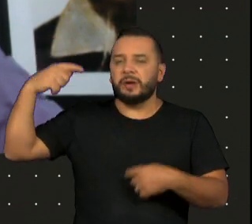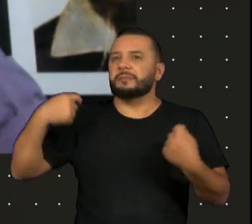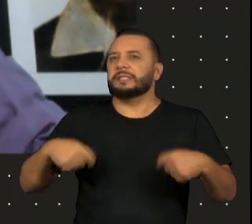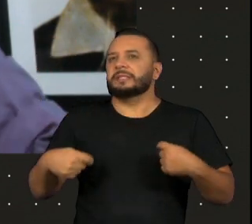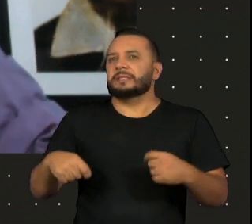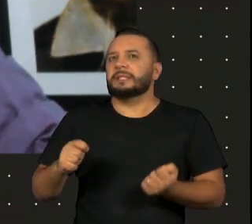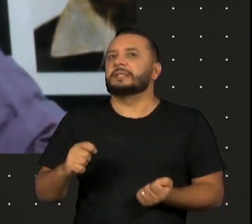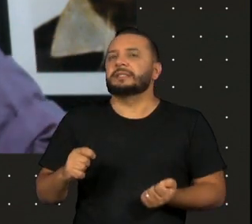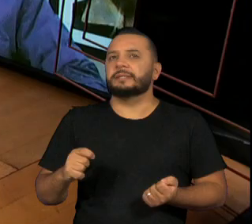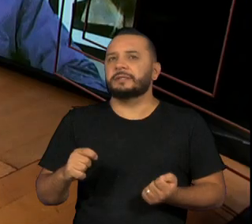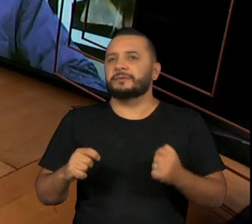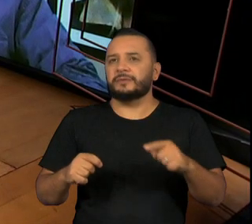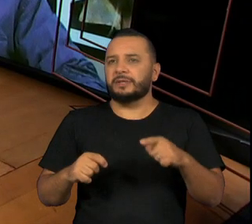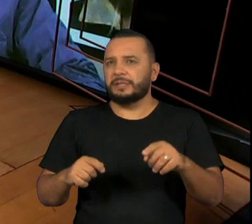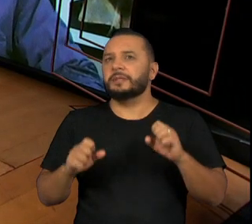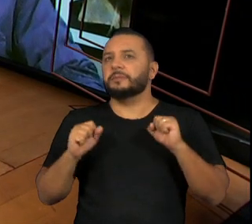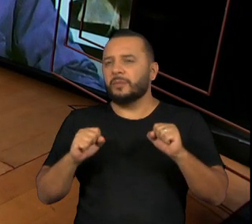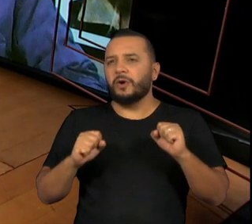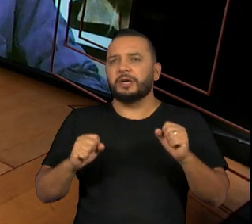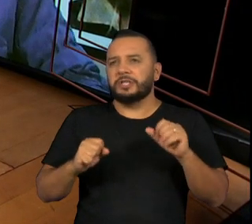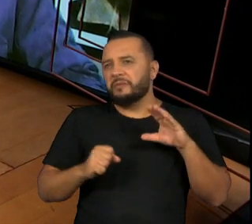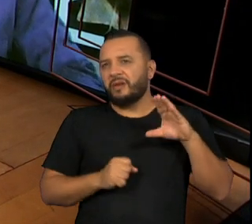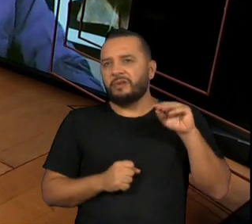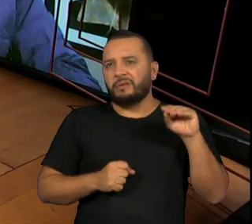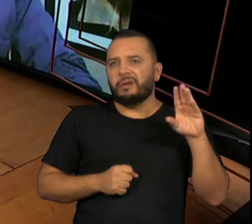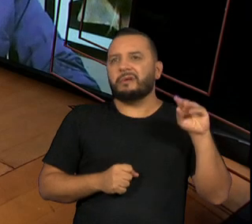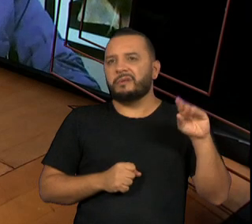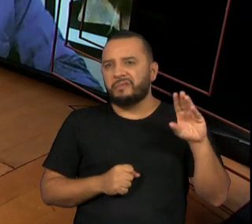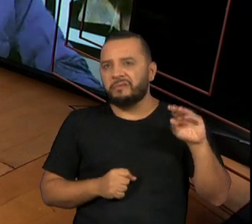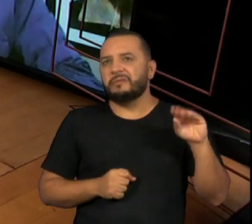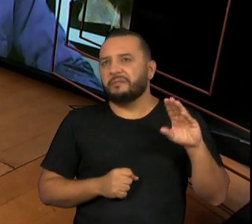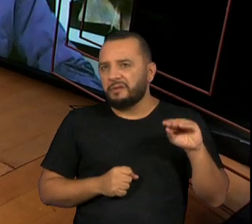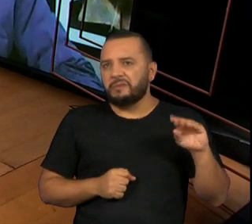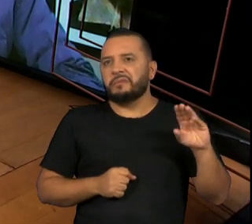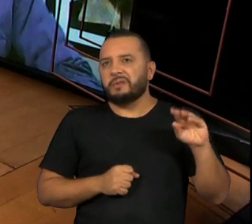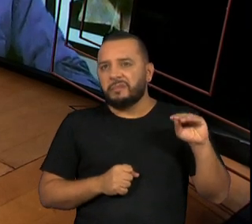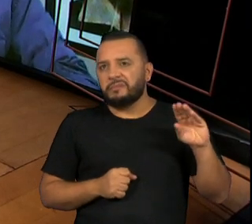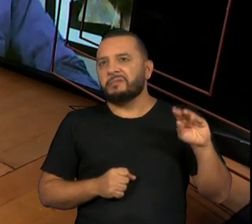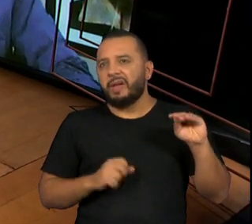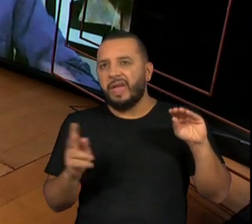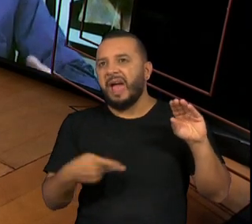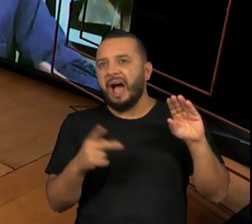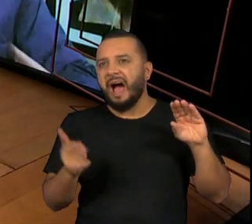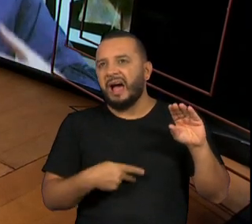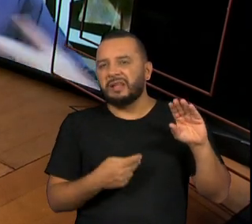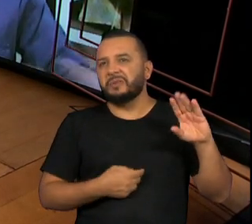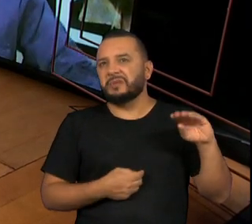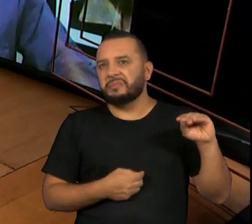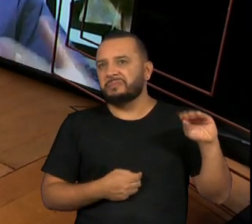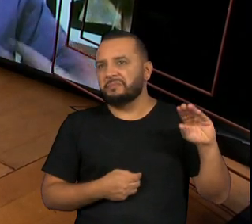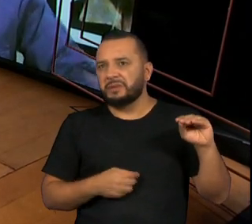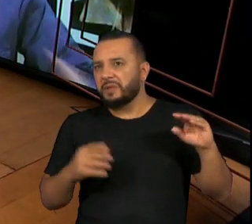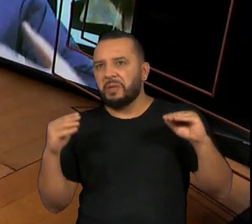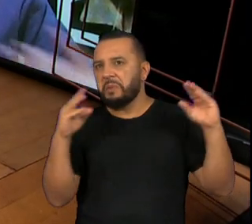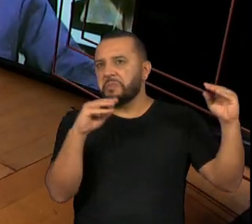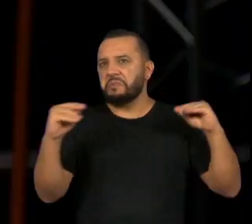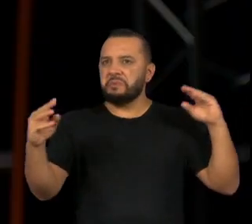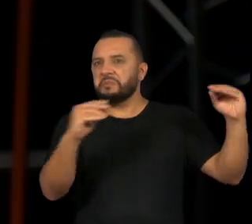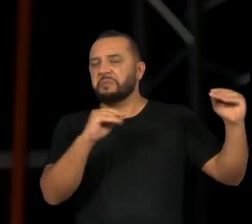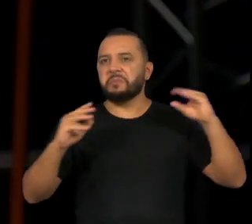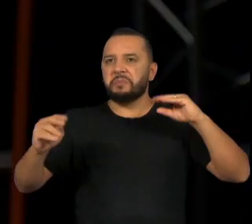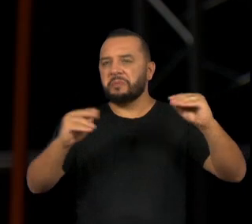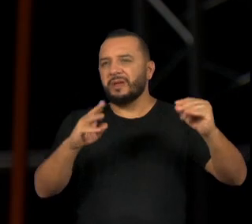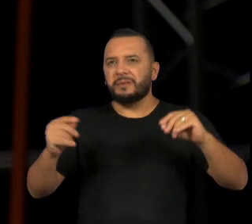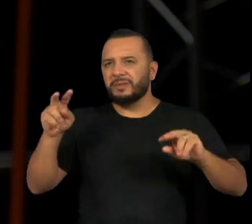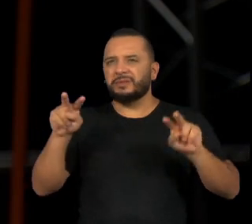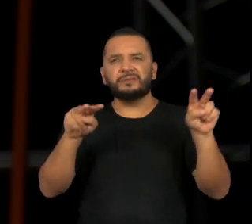Procurem falar mal. Eu vou me beijar, né? Falem junto um com o outro para não dar para poder não